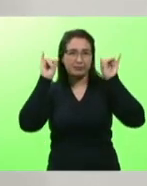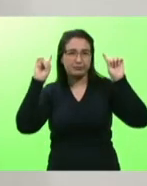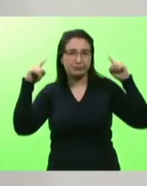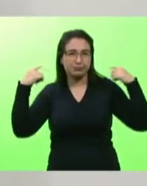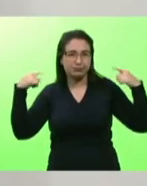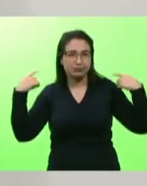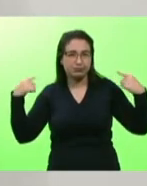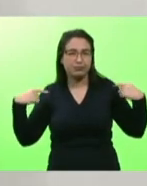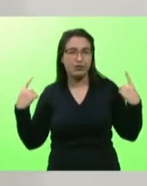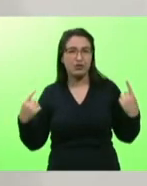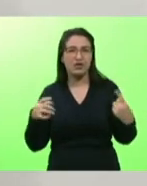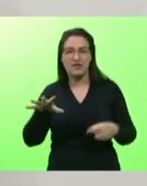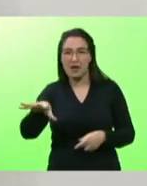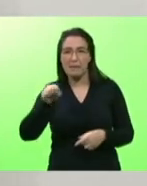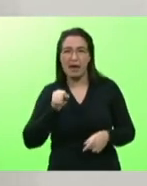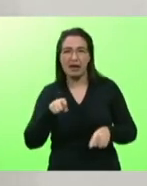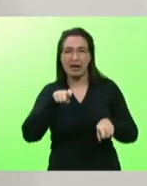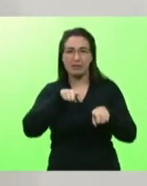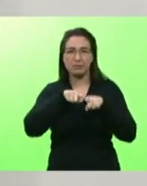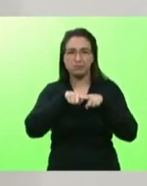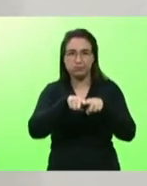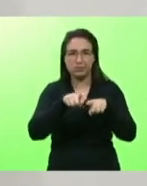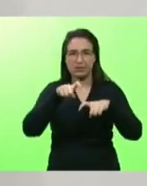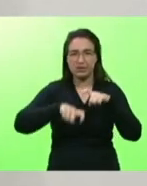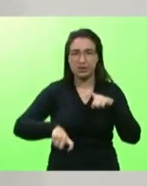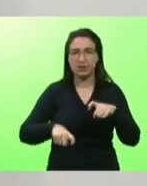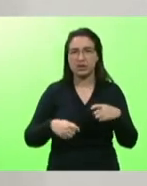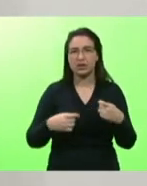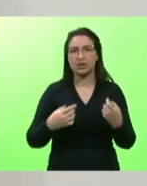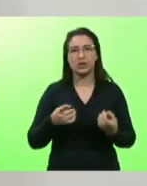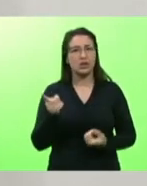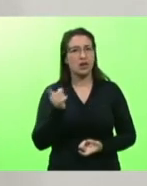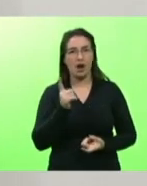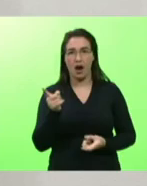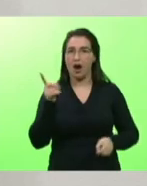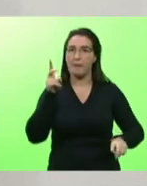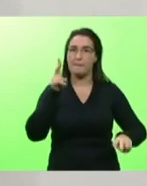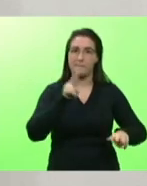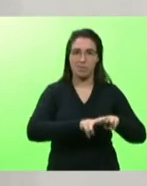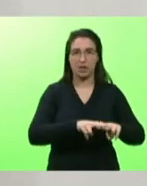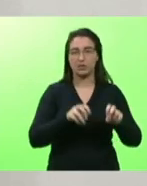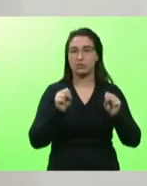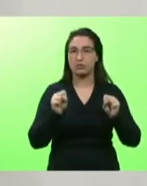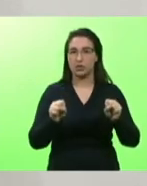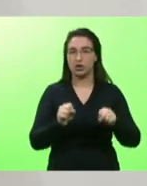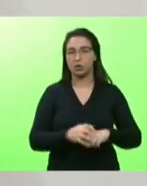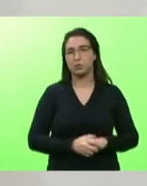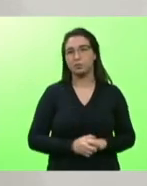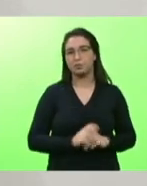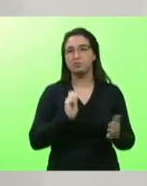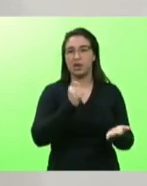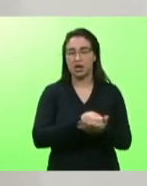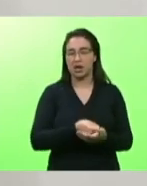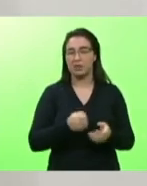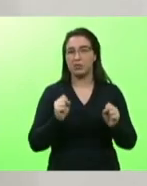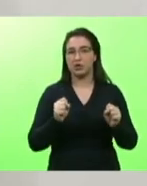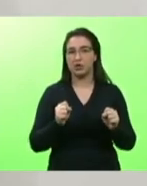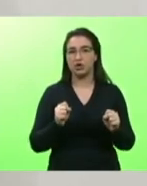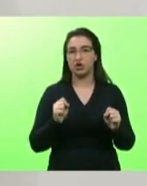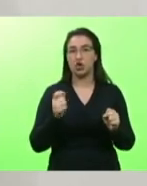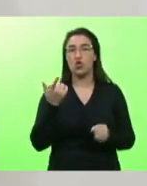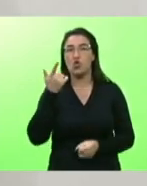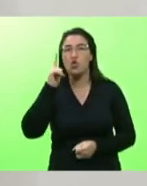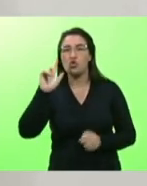multado para se prender ser multado então nós precisamos entrar no outro nível de humanidade de